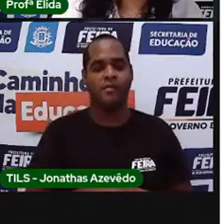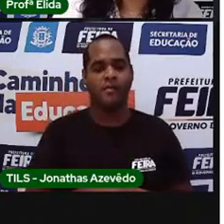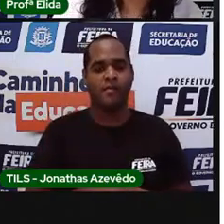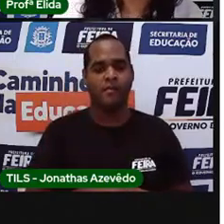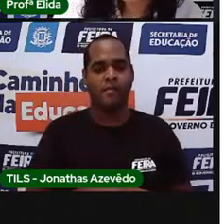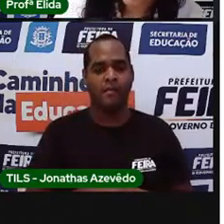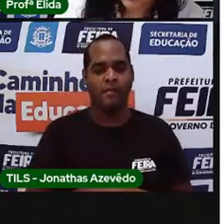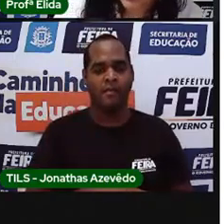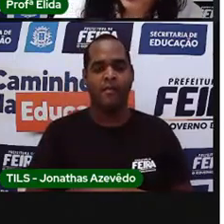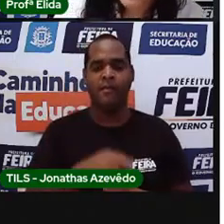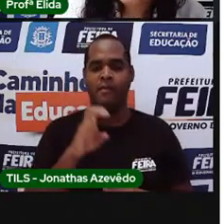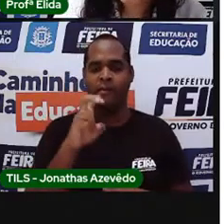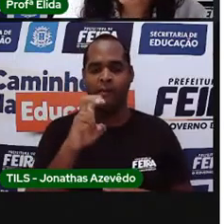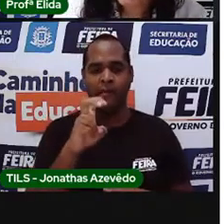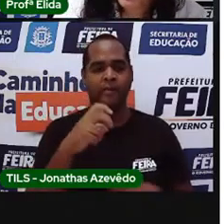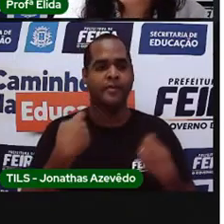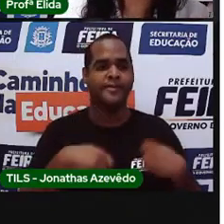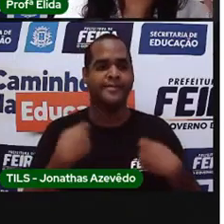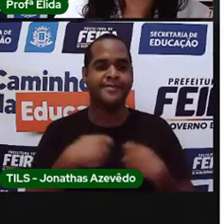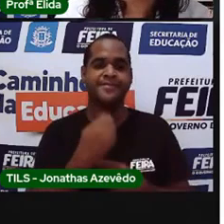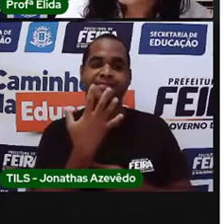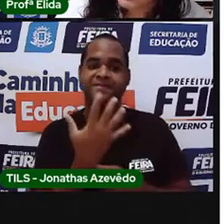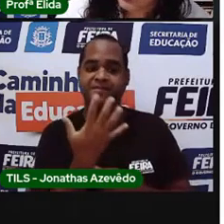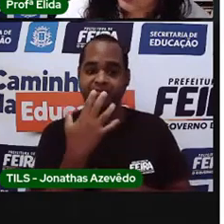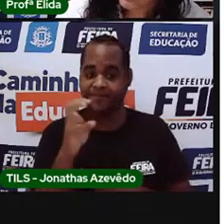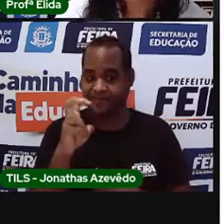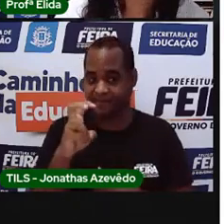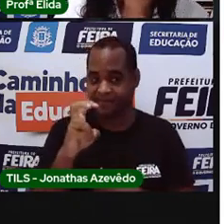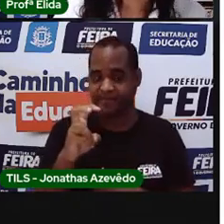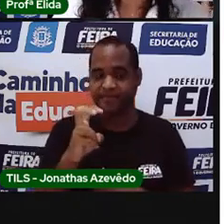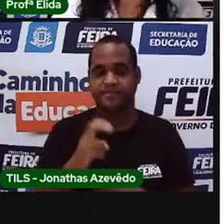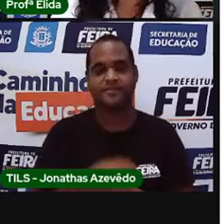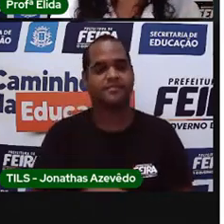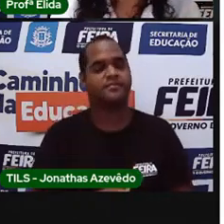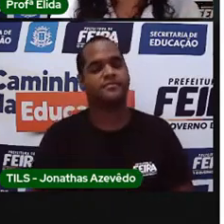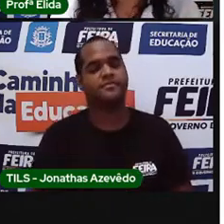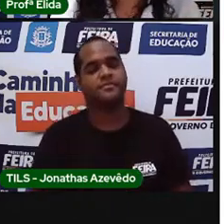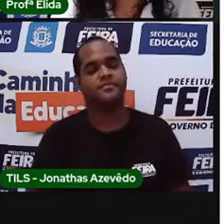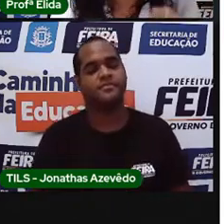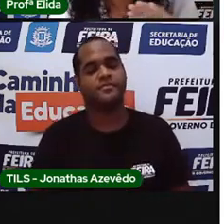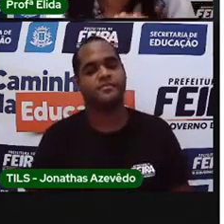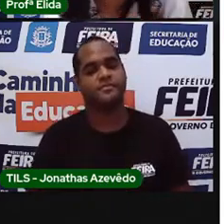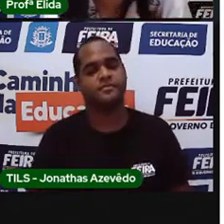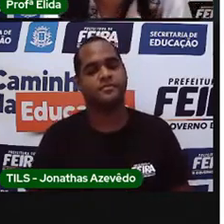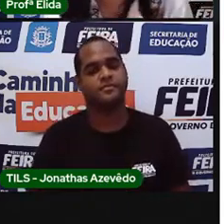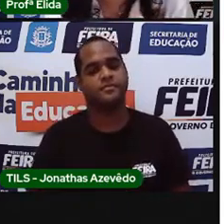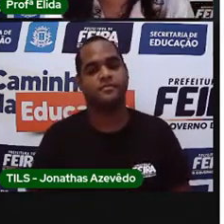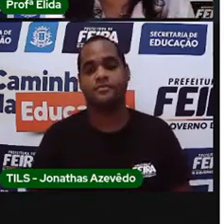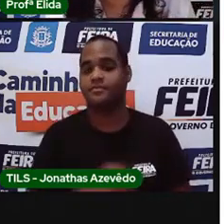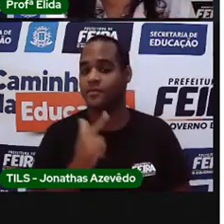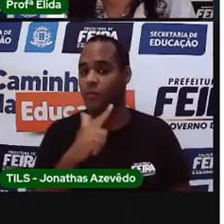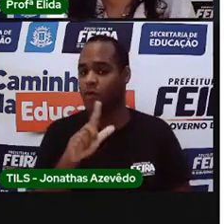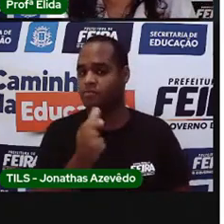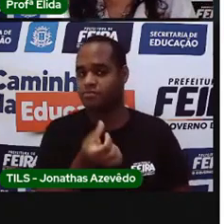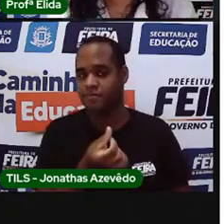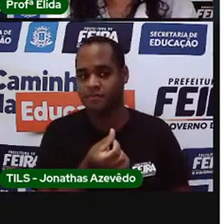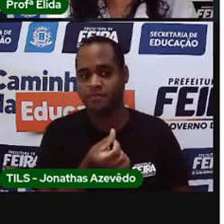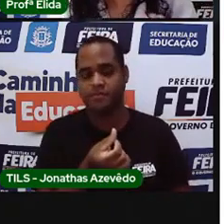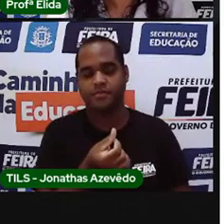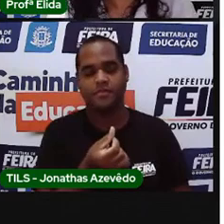Número 5. A gente vai pintar 5 quadradinhos. Temos o número 6.